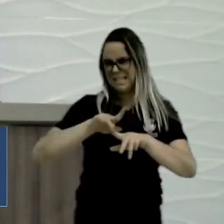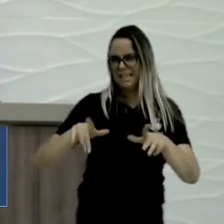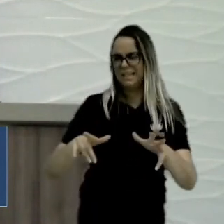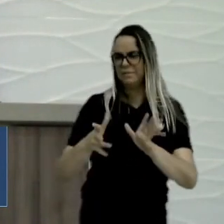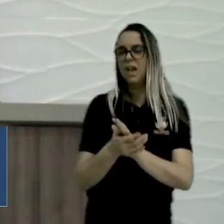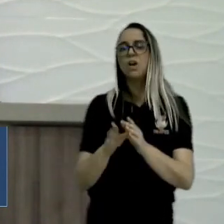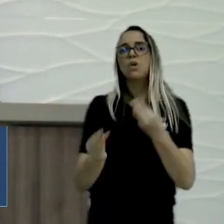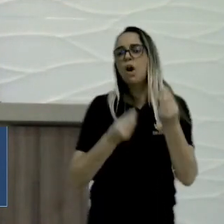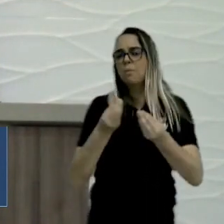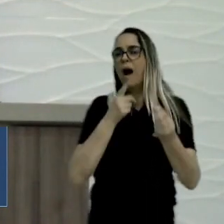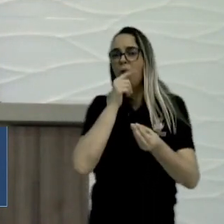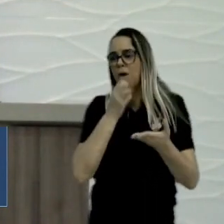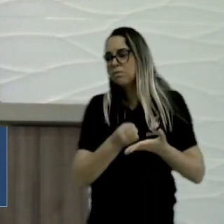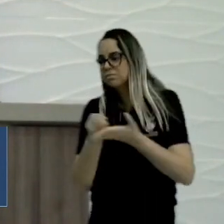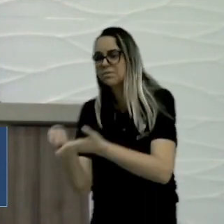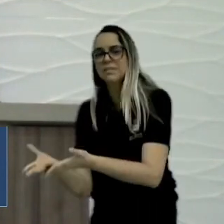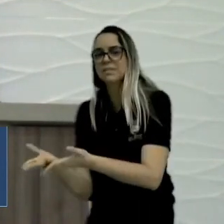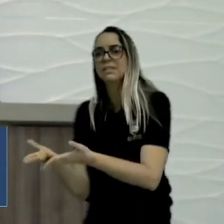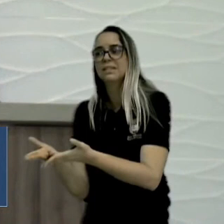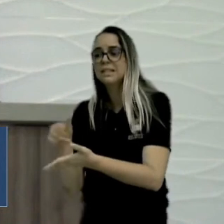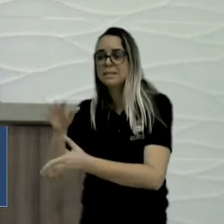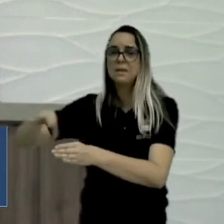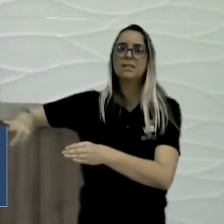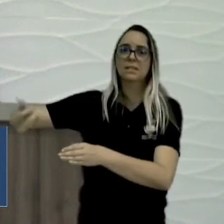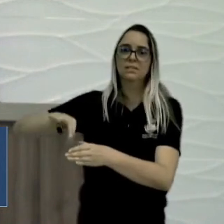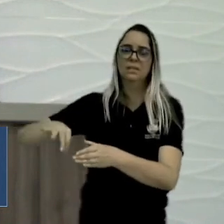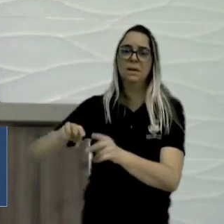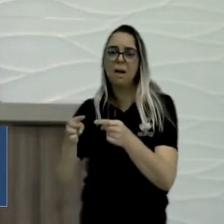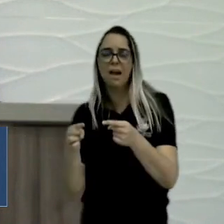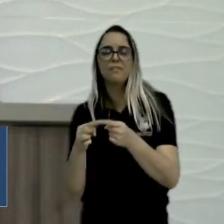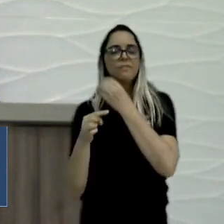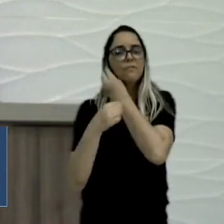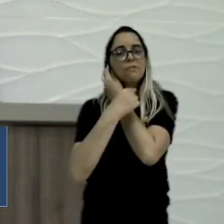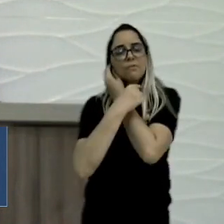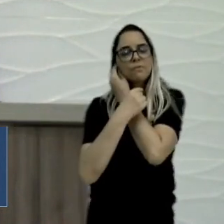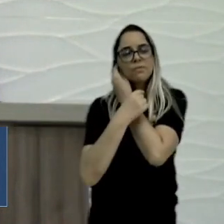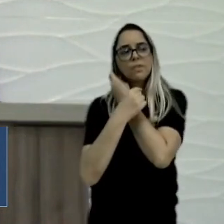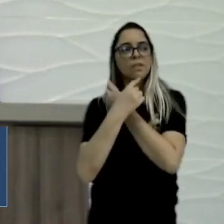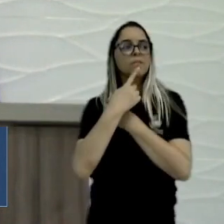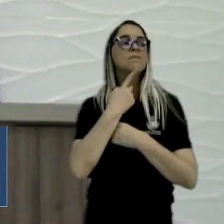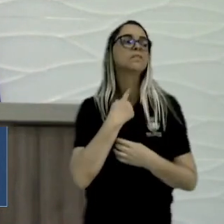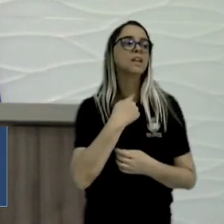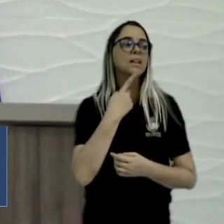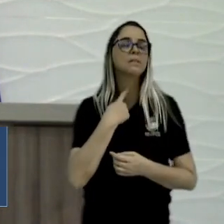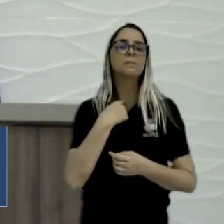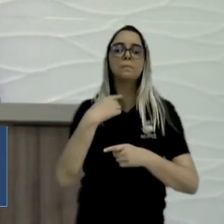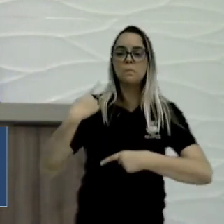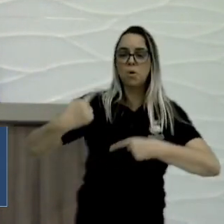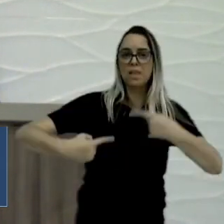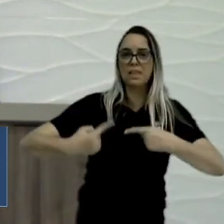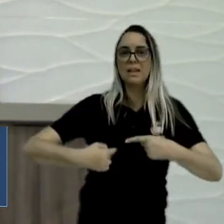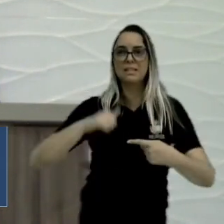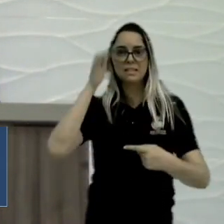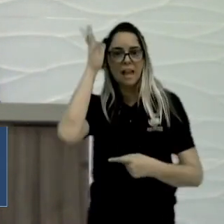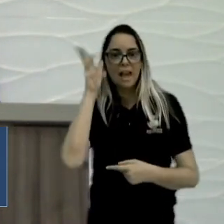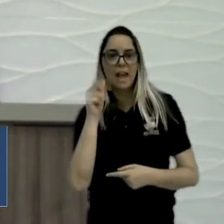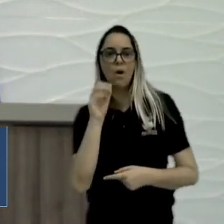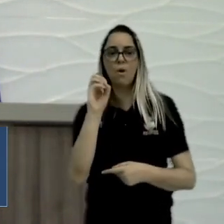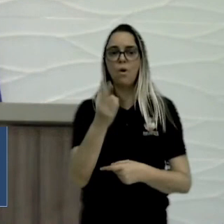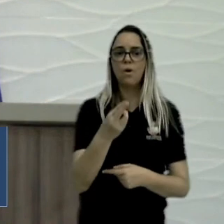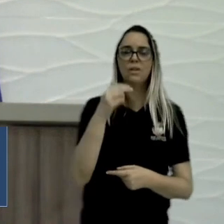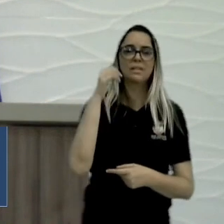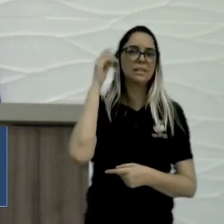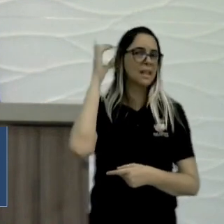Mas não faltou a vontade política da hoje deputada, nem a vontade política do empresário Zé Almeida, que sempre faz pelo homem